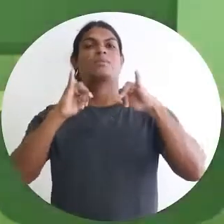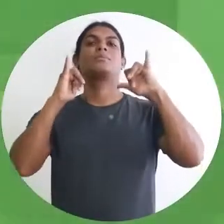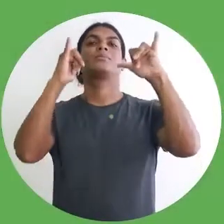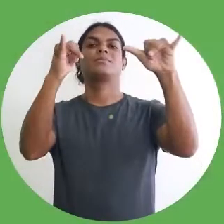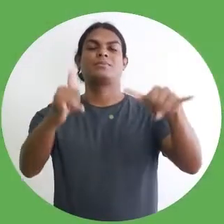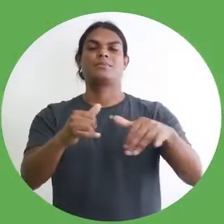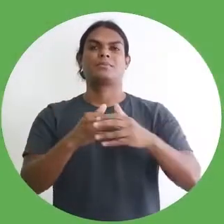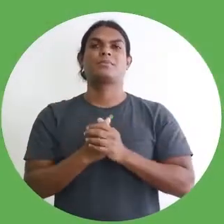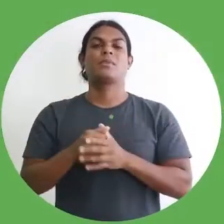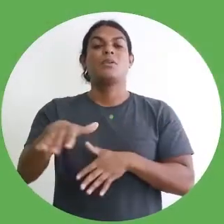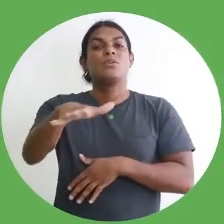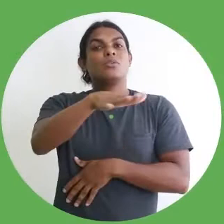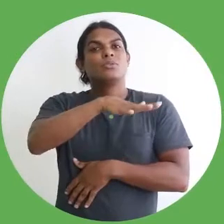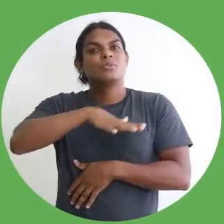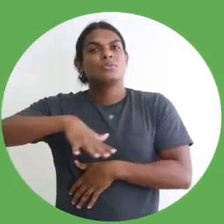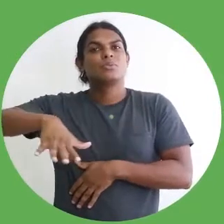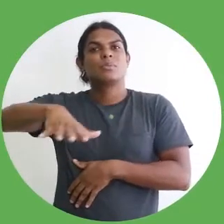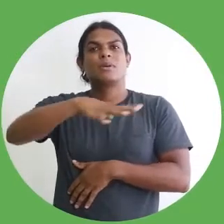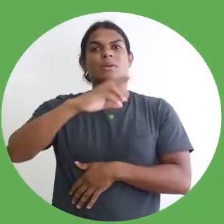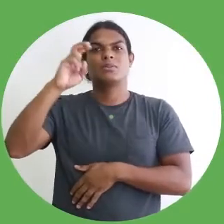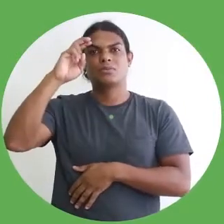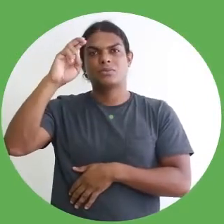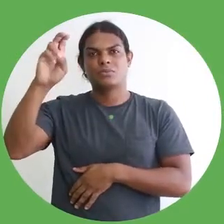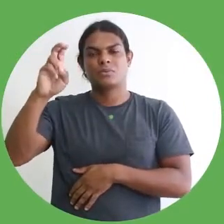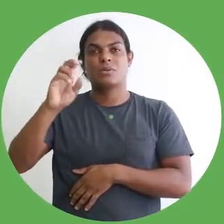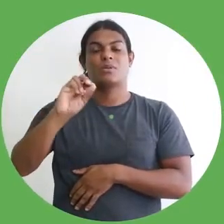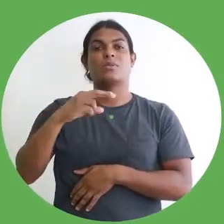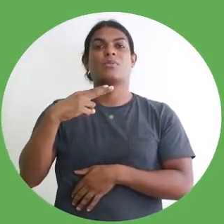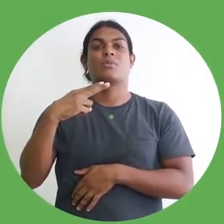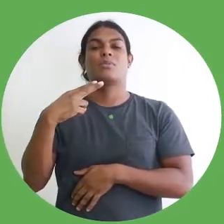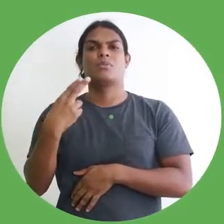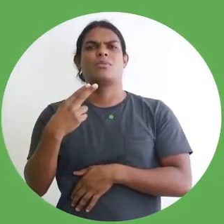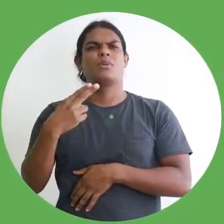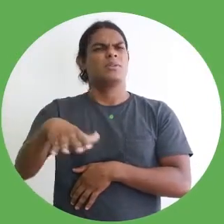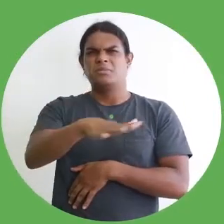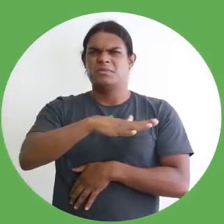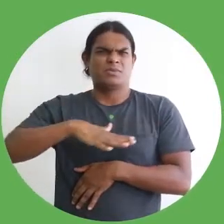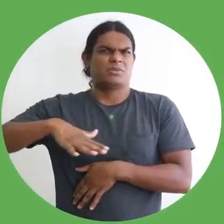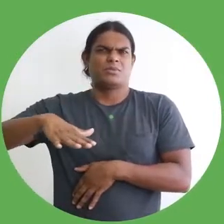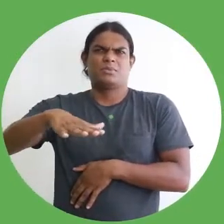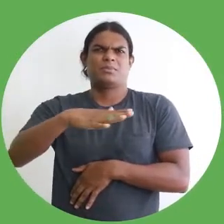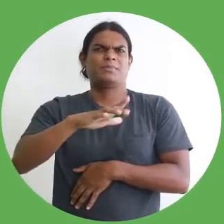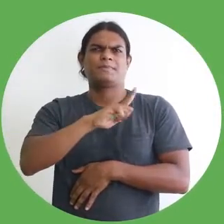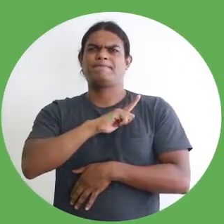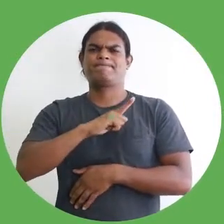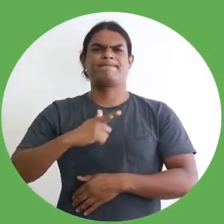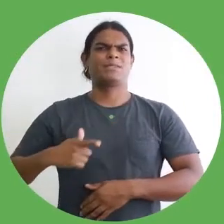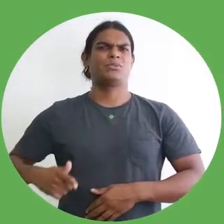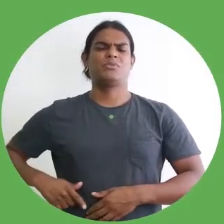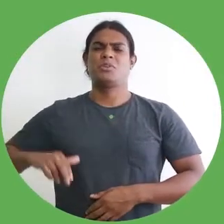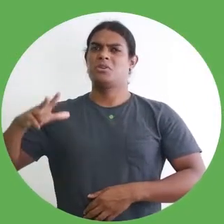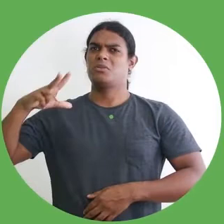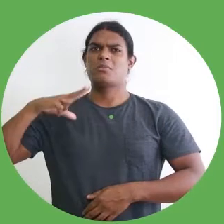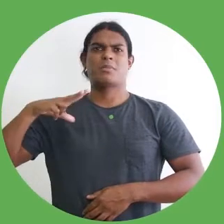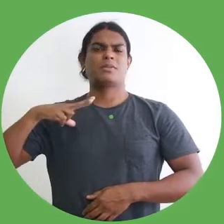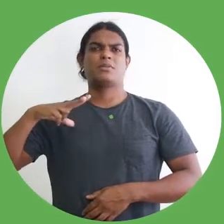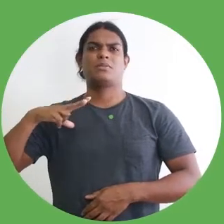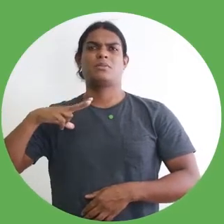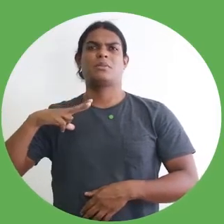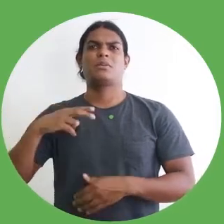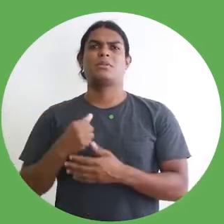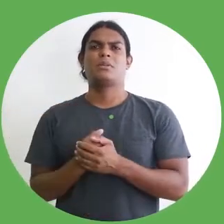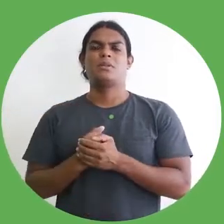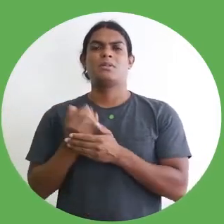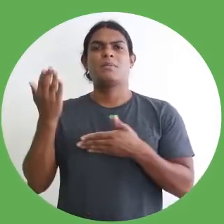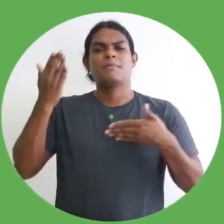culturais ou centros culturais são espaços ou equipamentos destinados ao uso de frequência de coletivos,